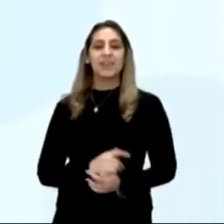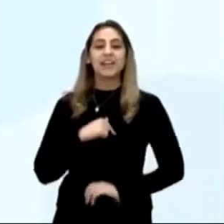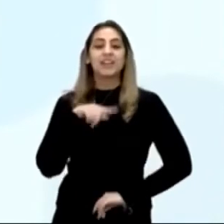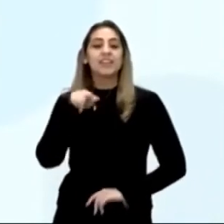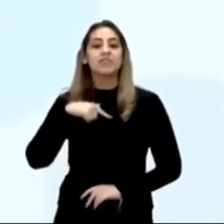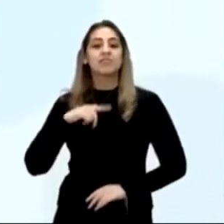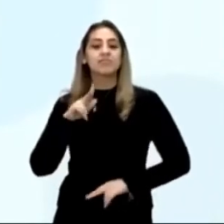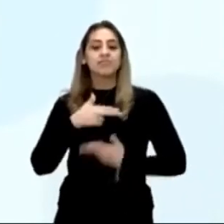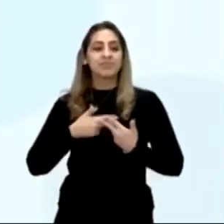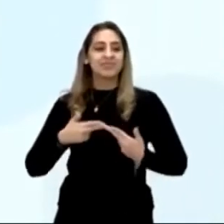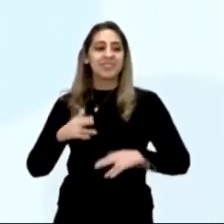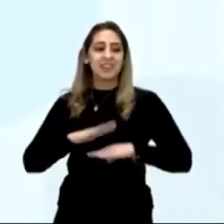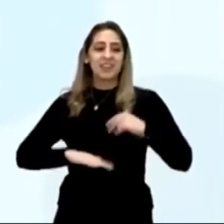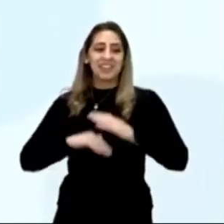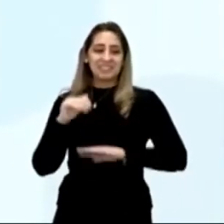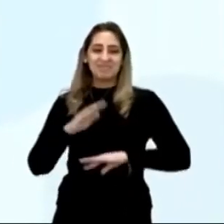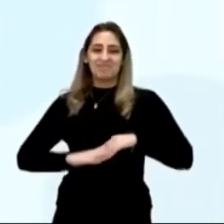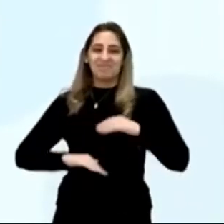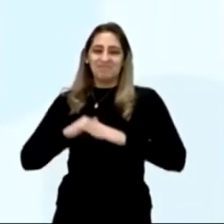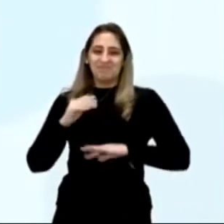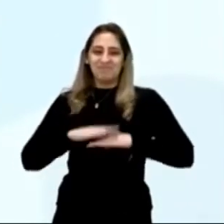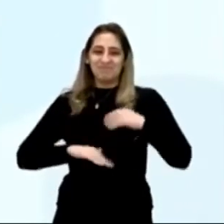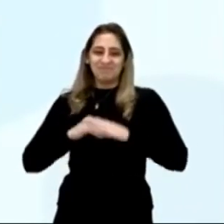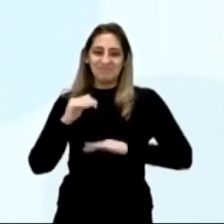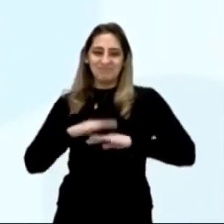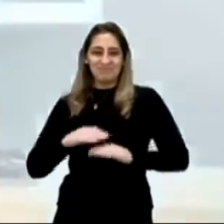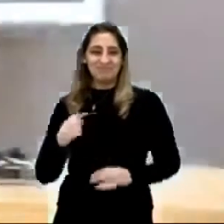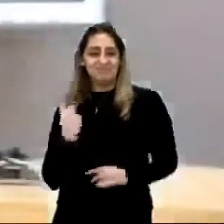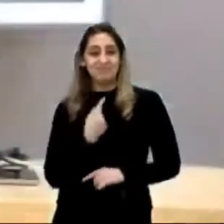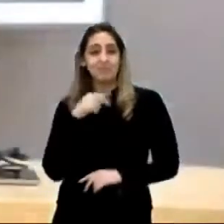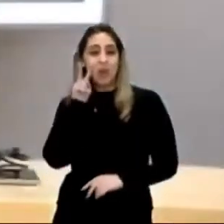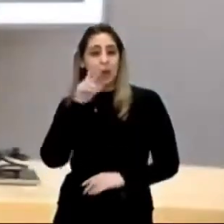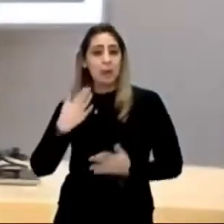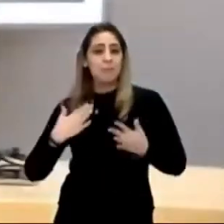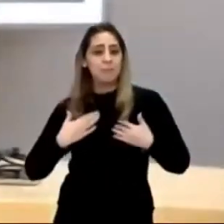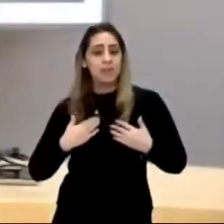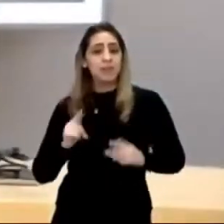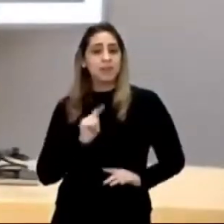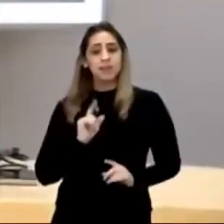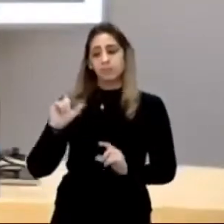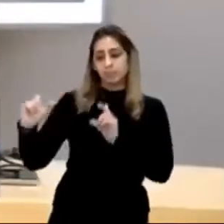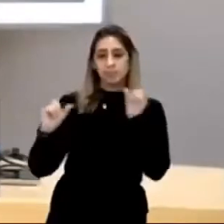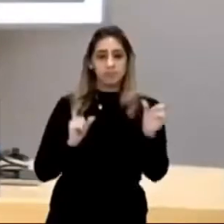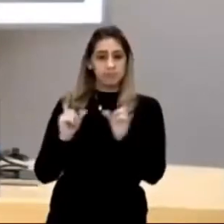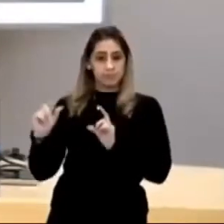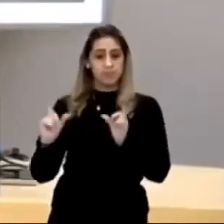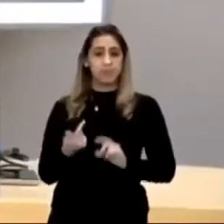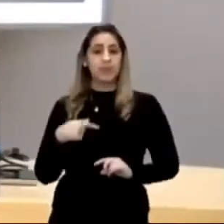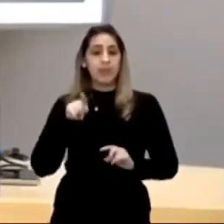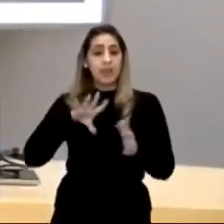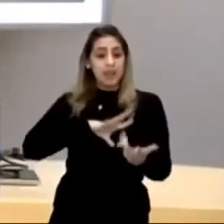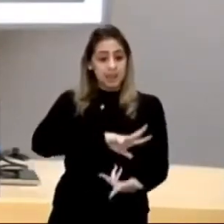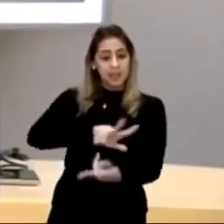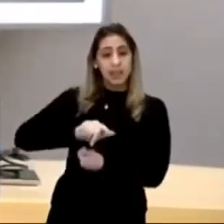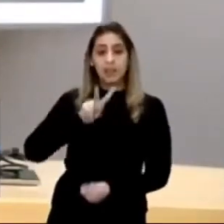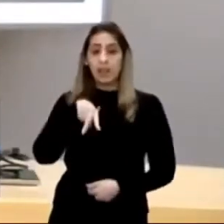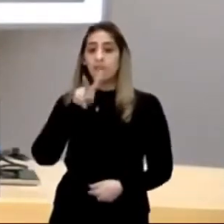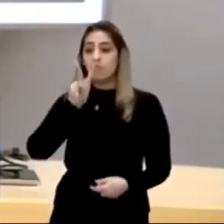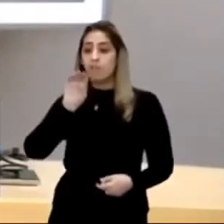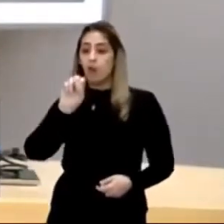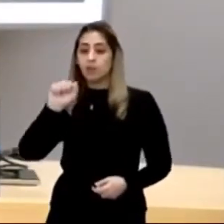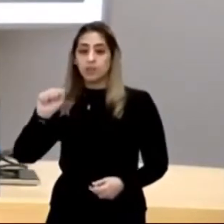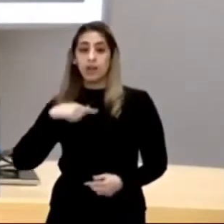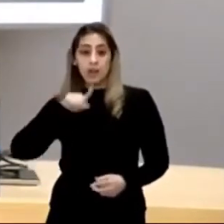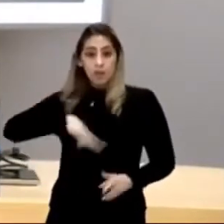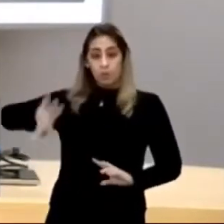nessa navegação, você achou, ah, não, volta para mim, não, temos que falar, olha para mim, temos que falar isso com você, a terra é vossa, ouviu,